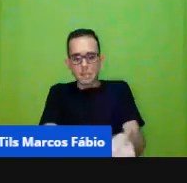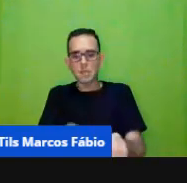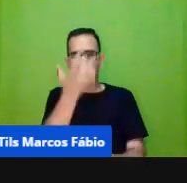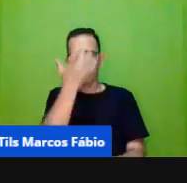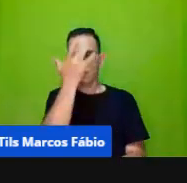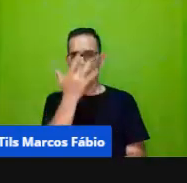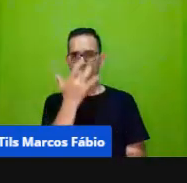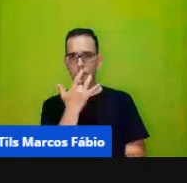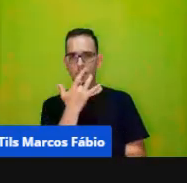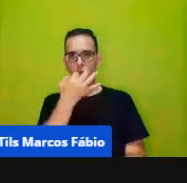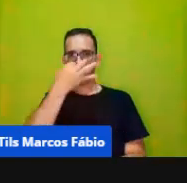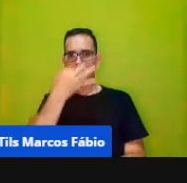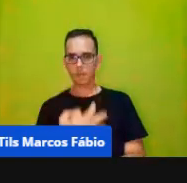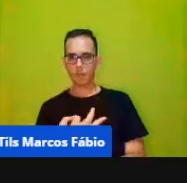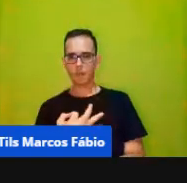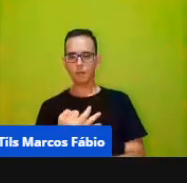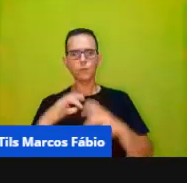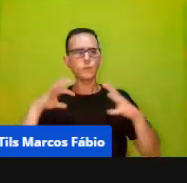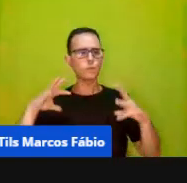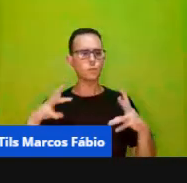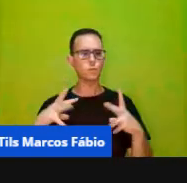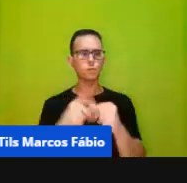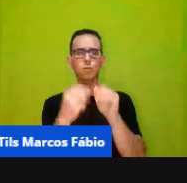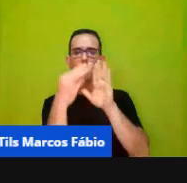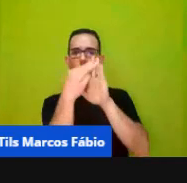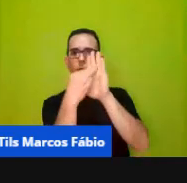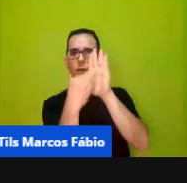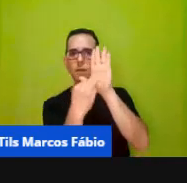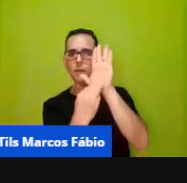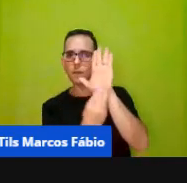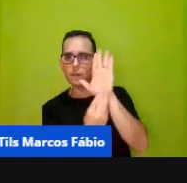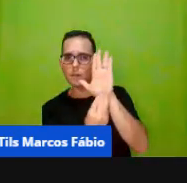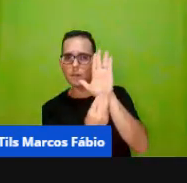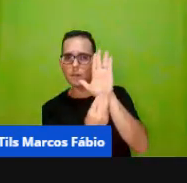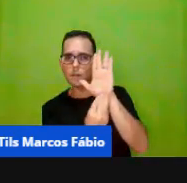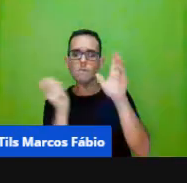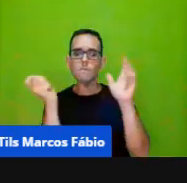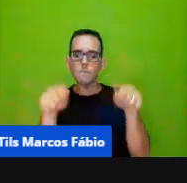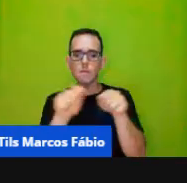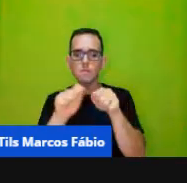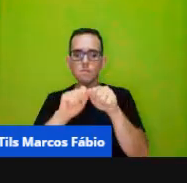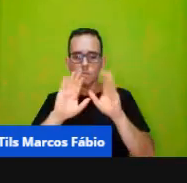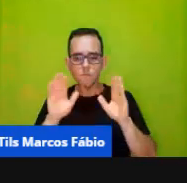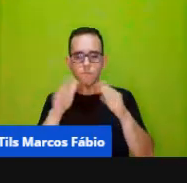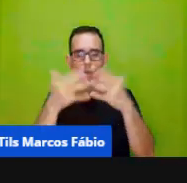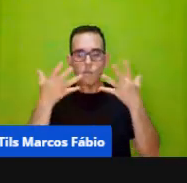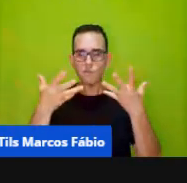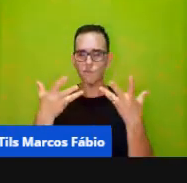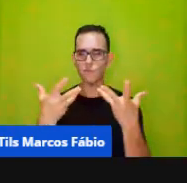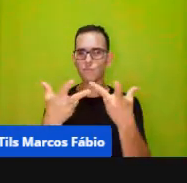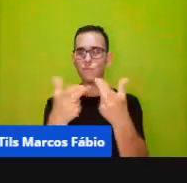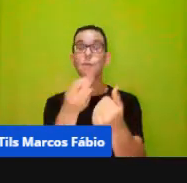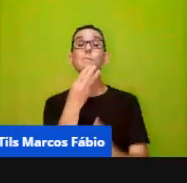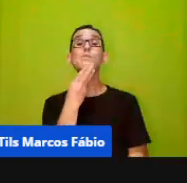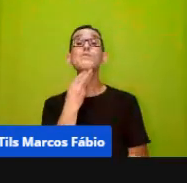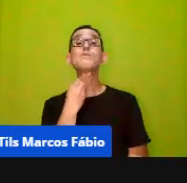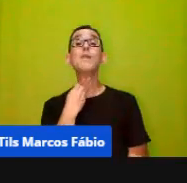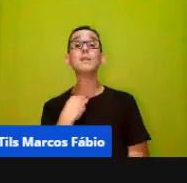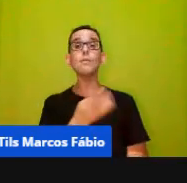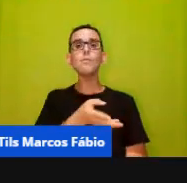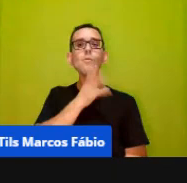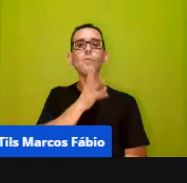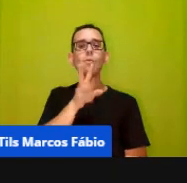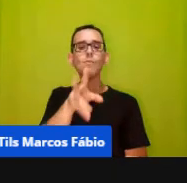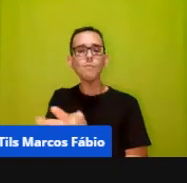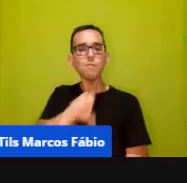então, os encaminhamentos metodológicos, eles vão criar um encantamento e uma motivação ao conhecimento.